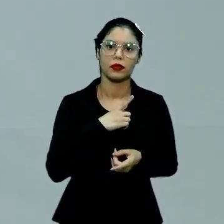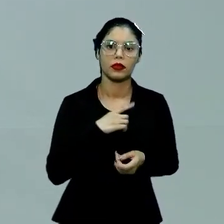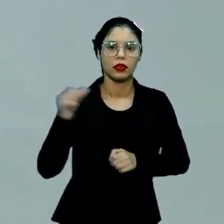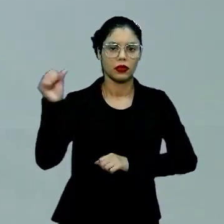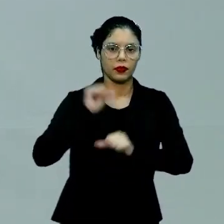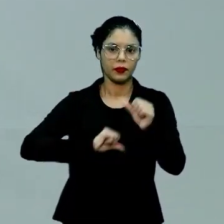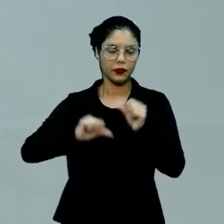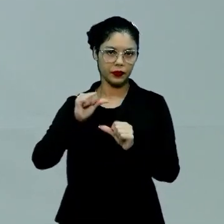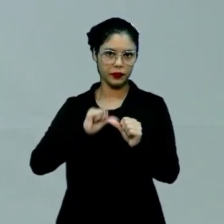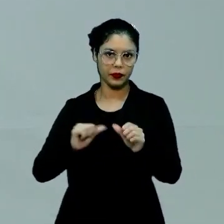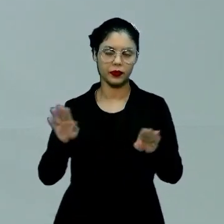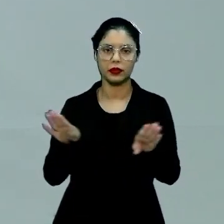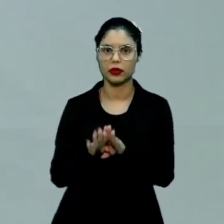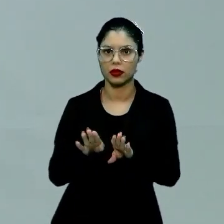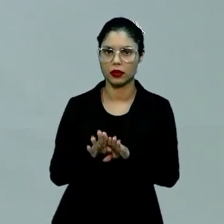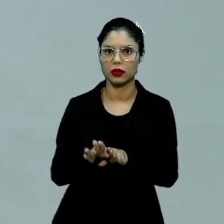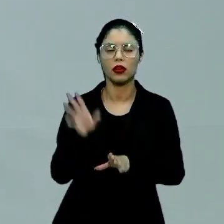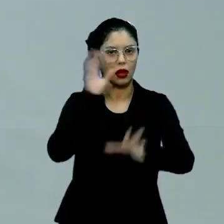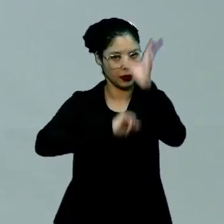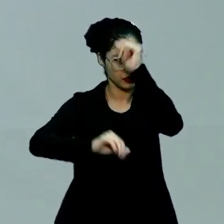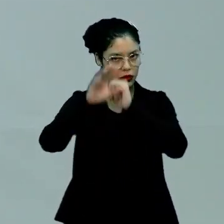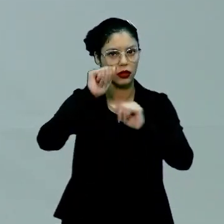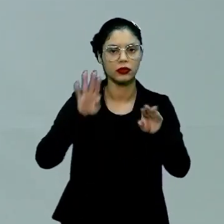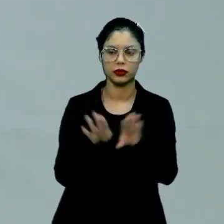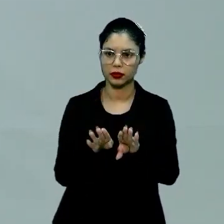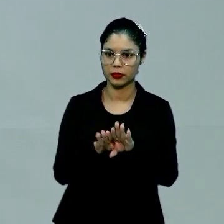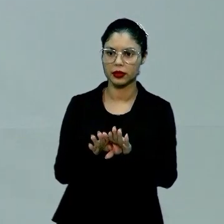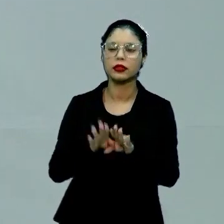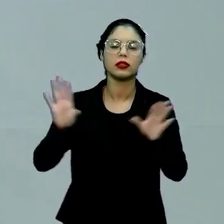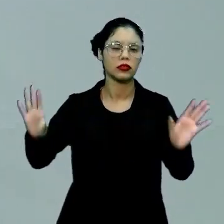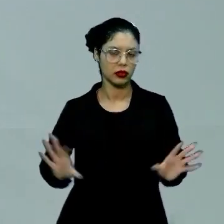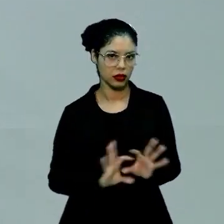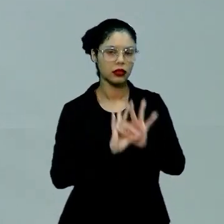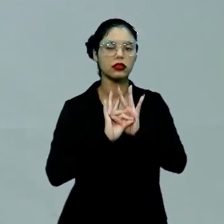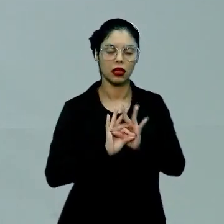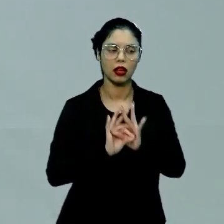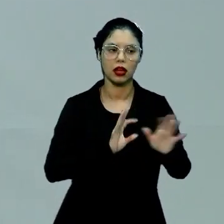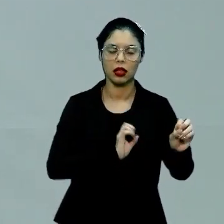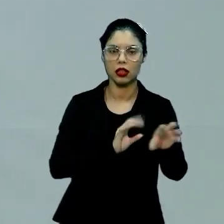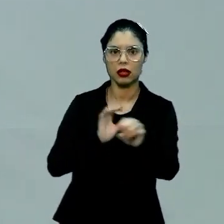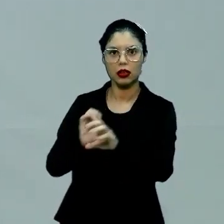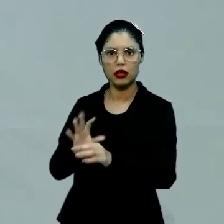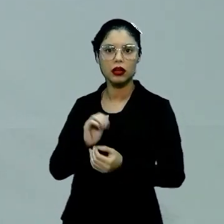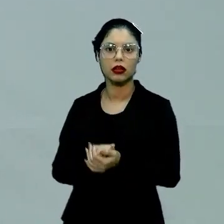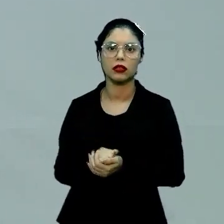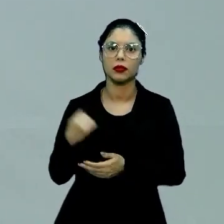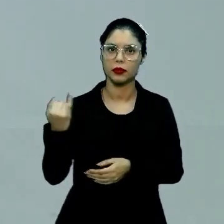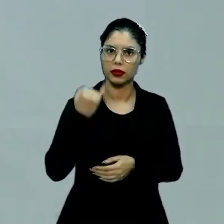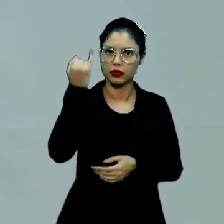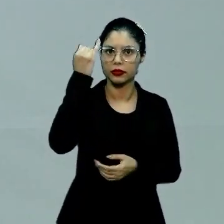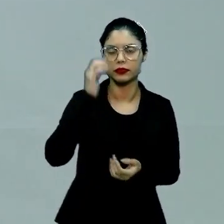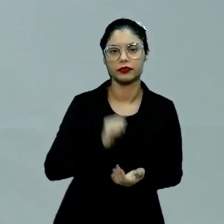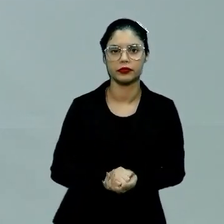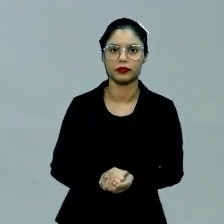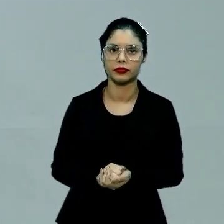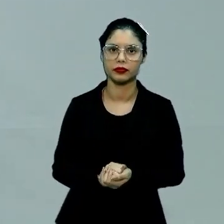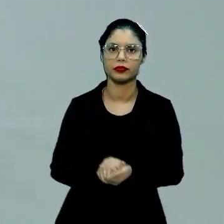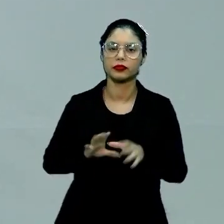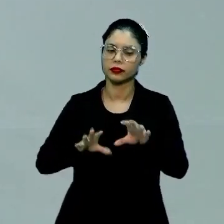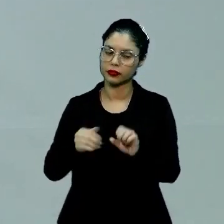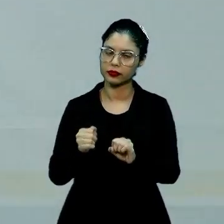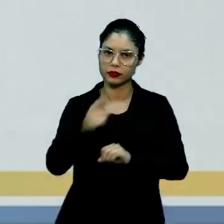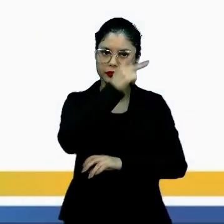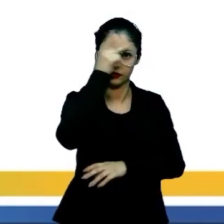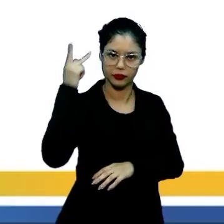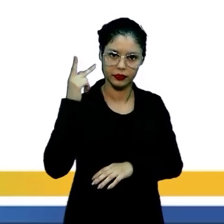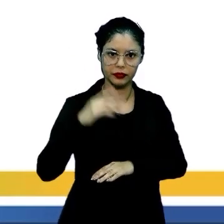trocas de conhecimento, de relações. Então, por isso que o aspecto educacional é tão fundamental na formação do